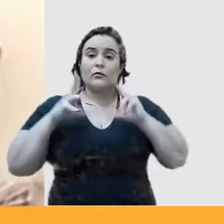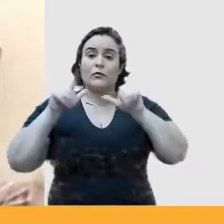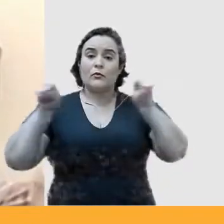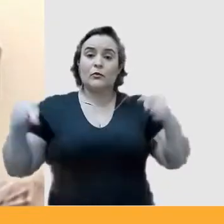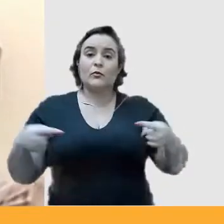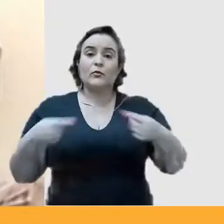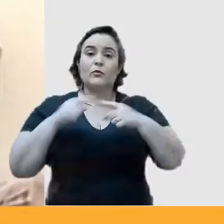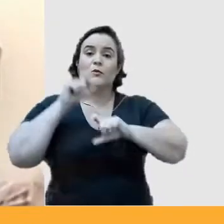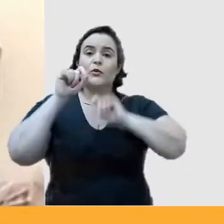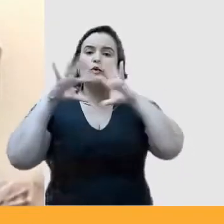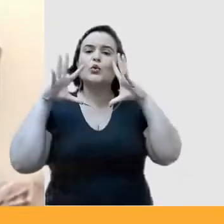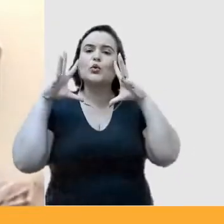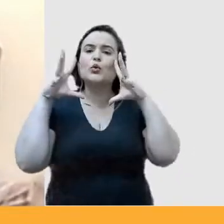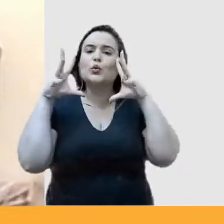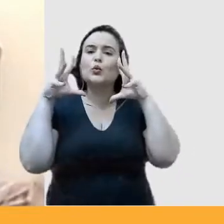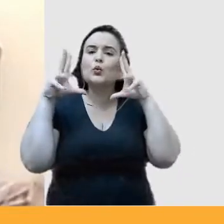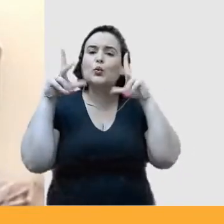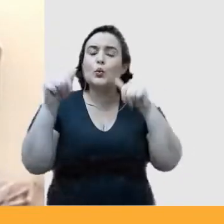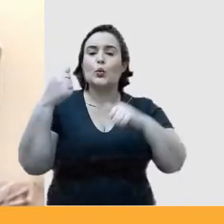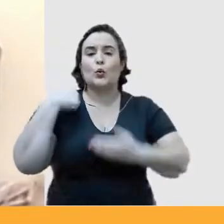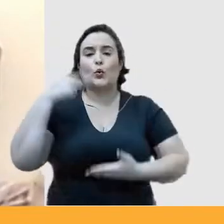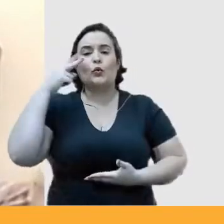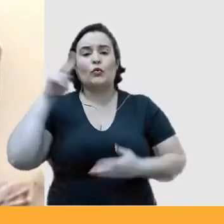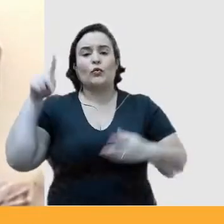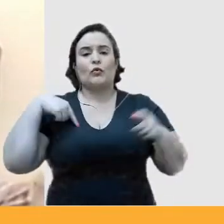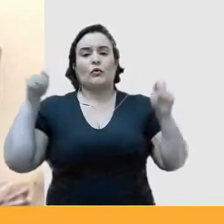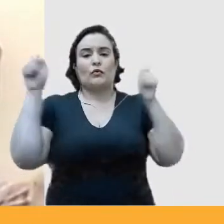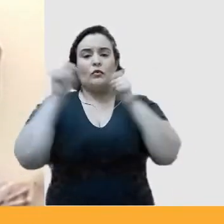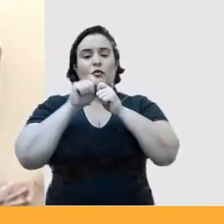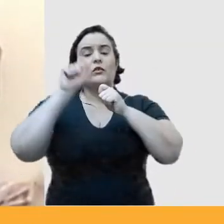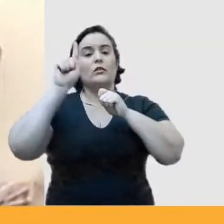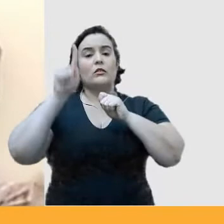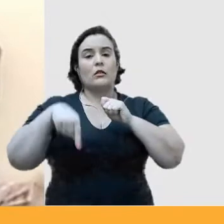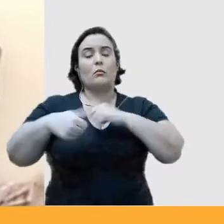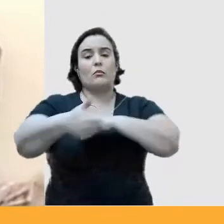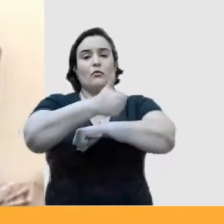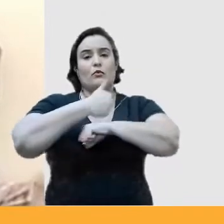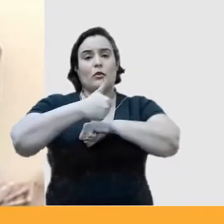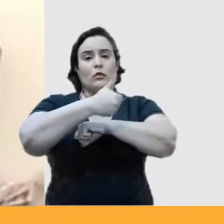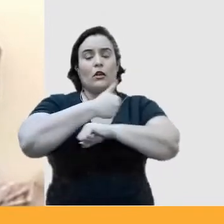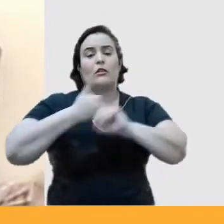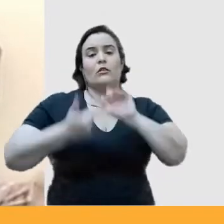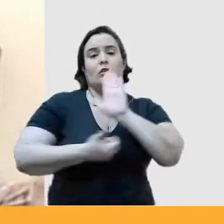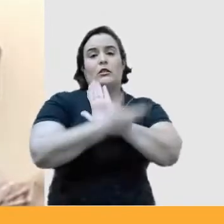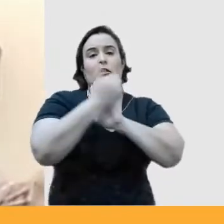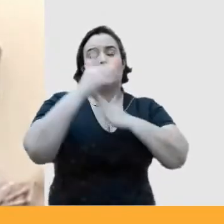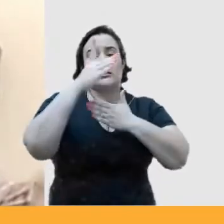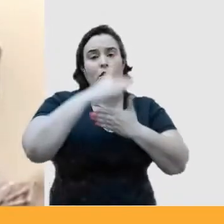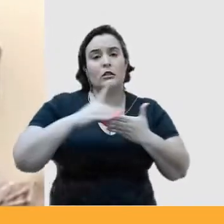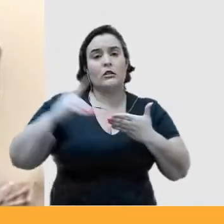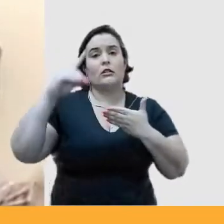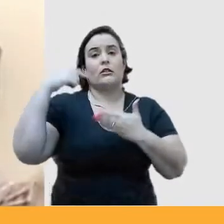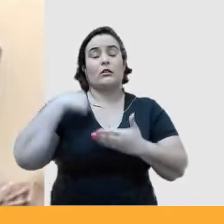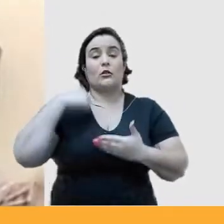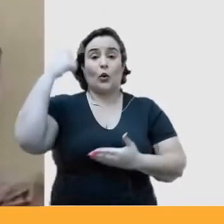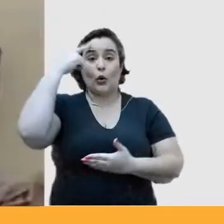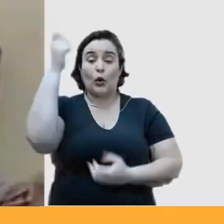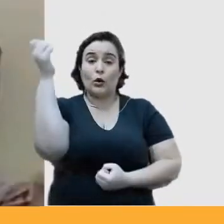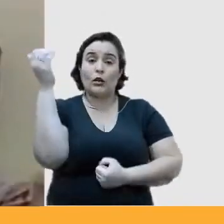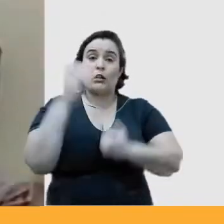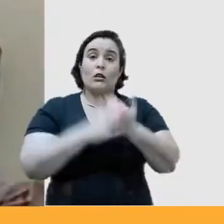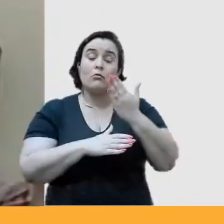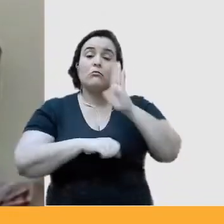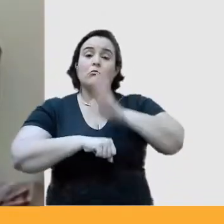questão, tudo que eu vi, que eu fiz, em termos profissionais, os designers que eu criei e tal, começa a